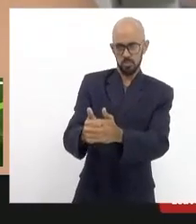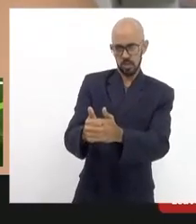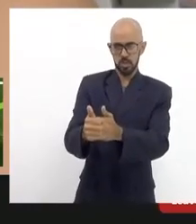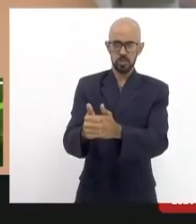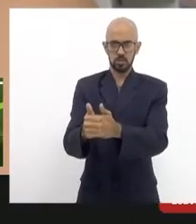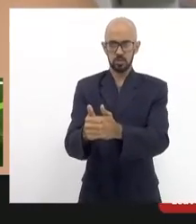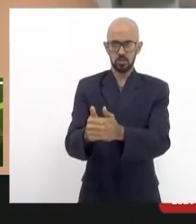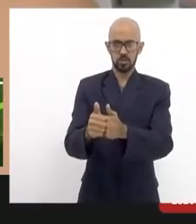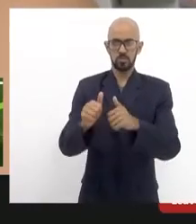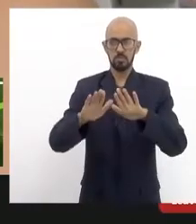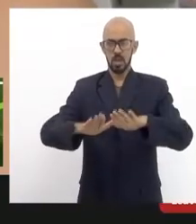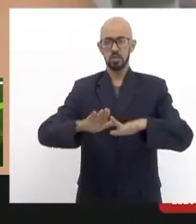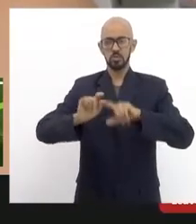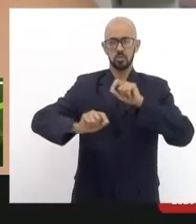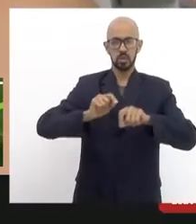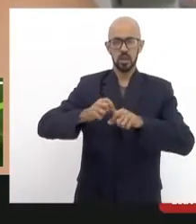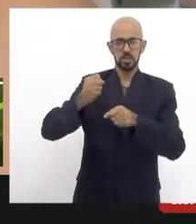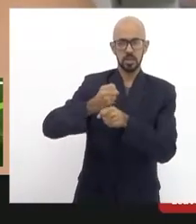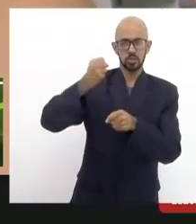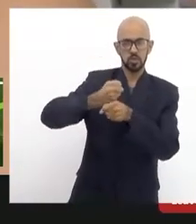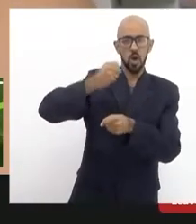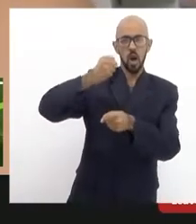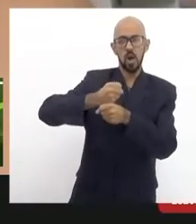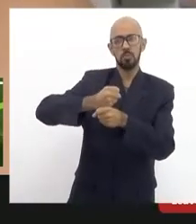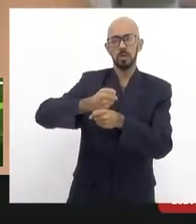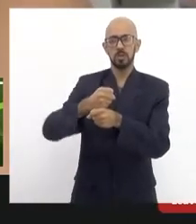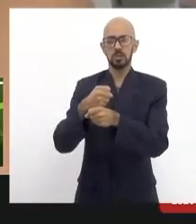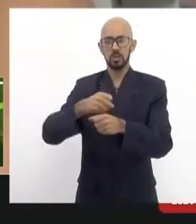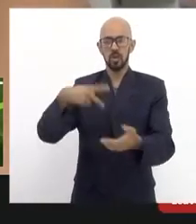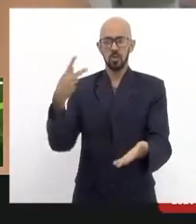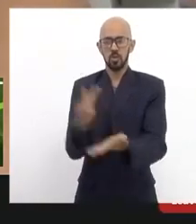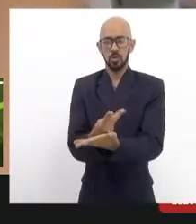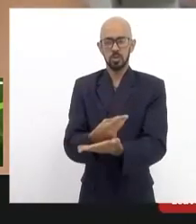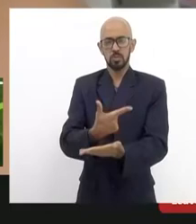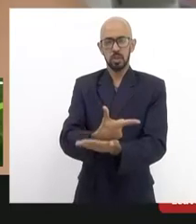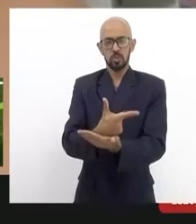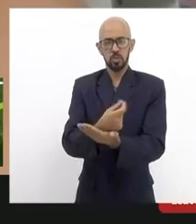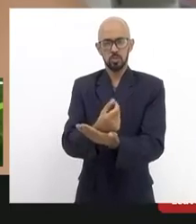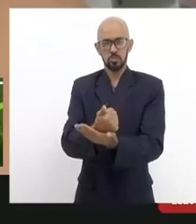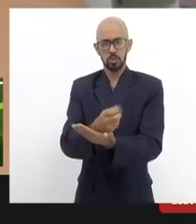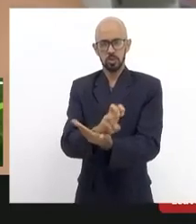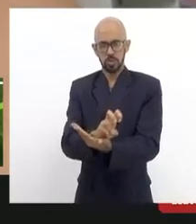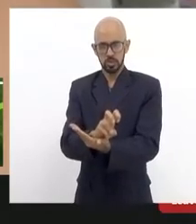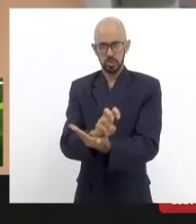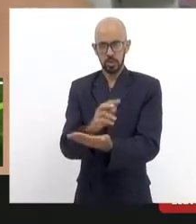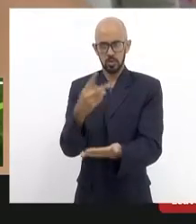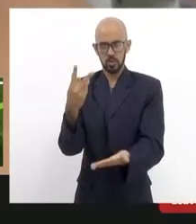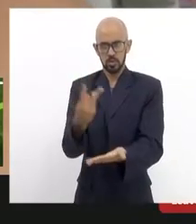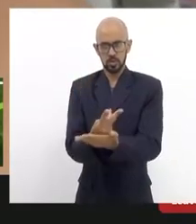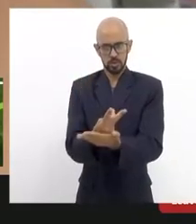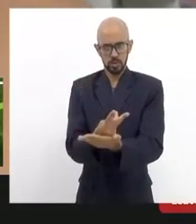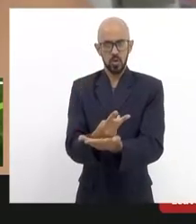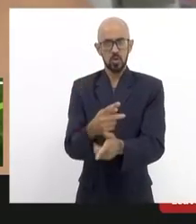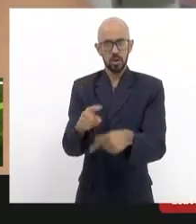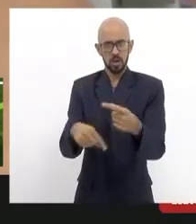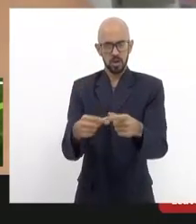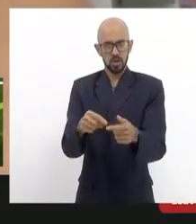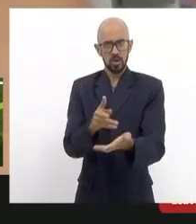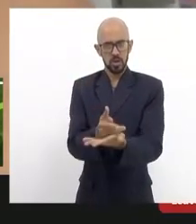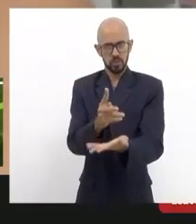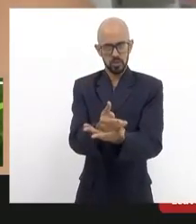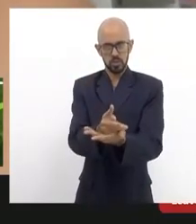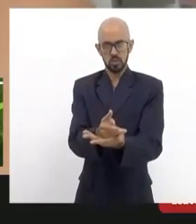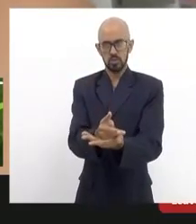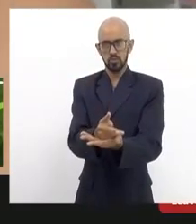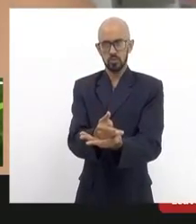as obras enfim o que estava acontecendo mas em 2015 houve um indeferimento do tombamento definitivo então